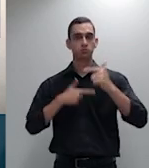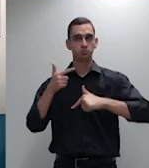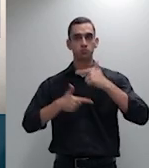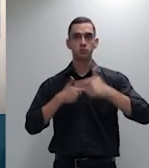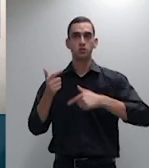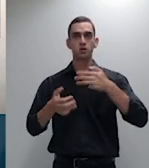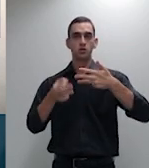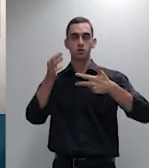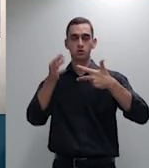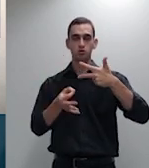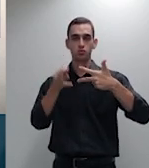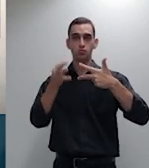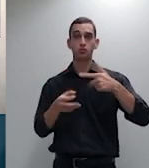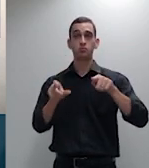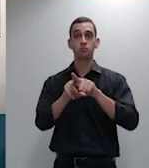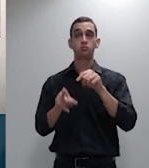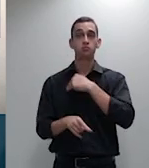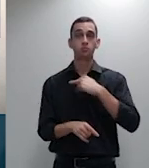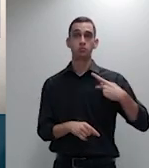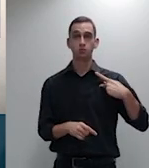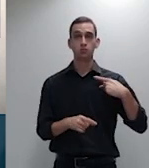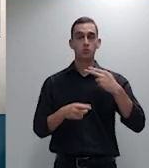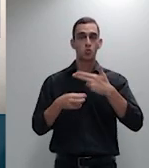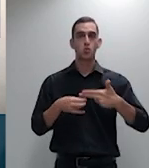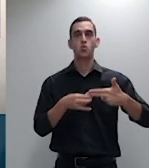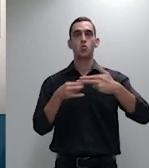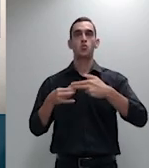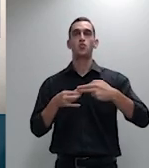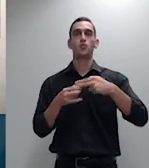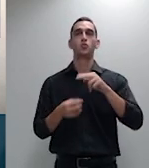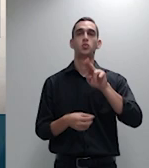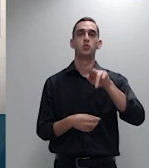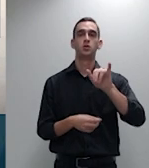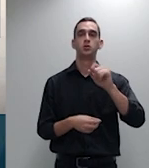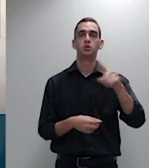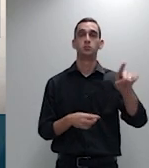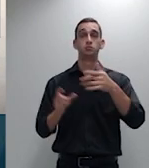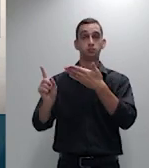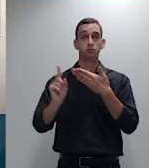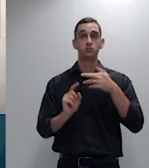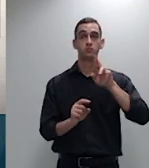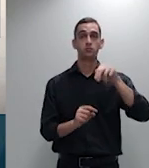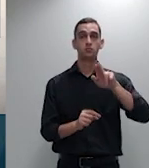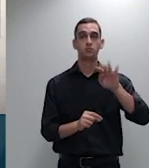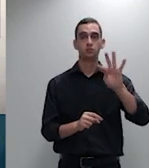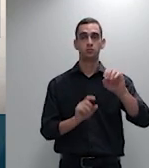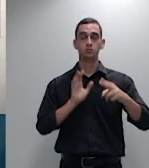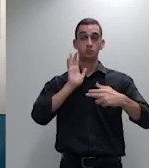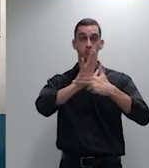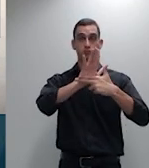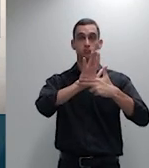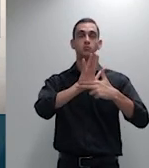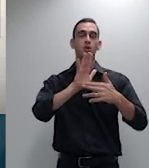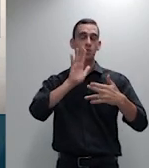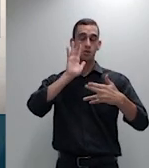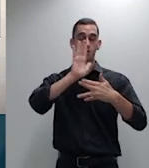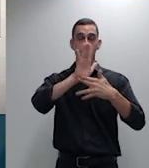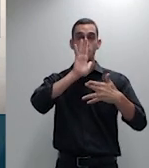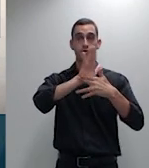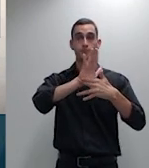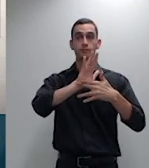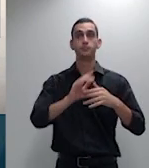doutor Renato Vossa Excelência tem 3 minutos para sua intervenção muito obrigado salvo os